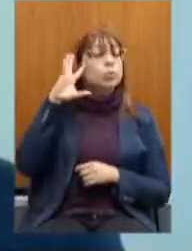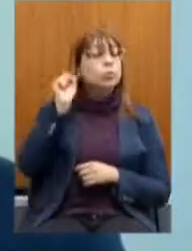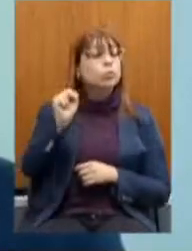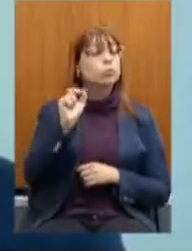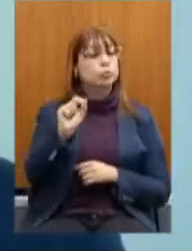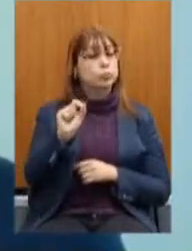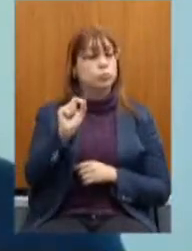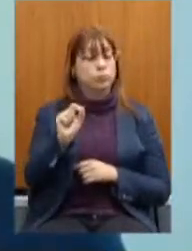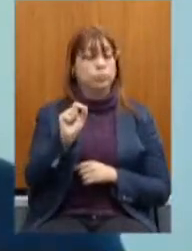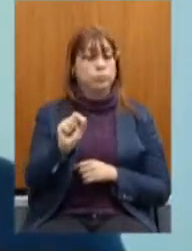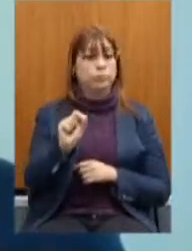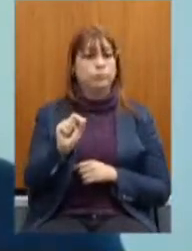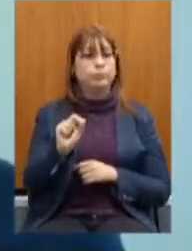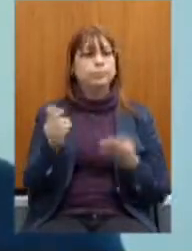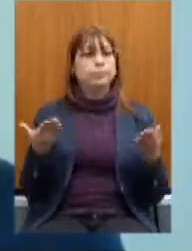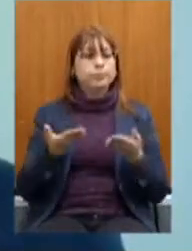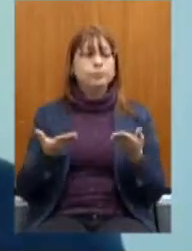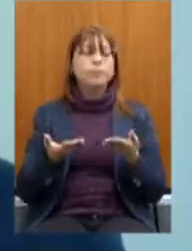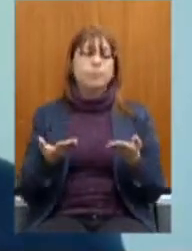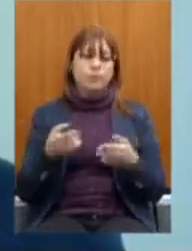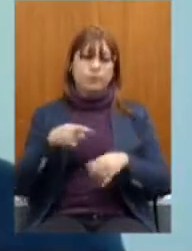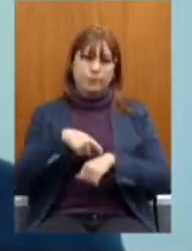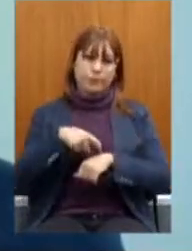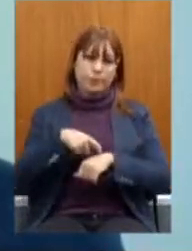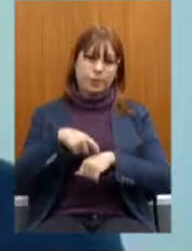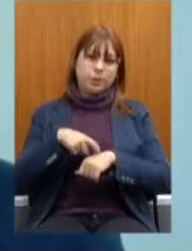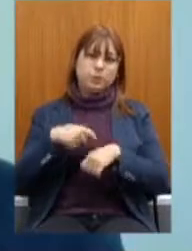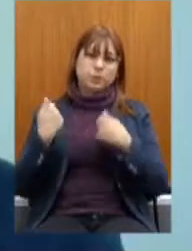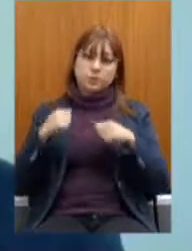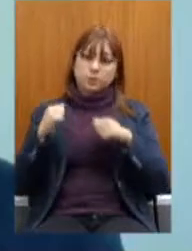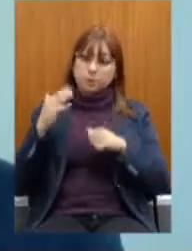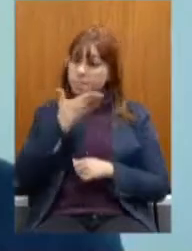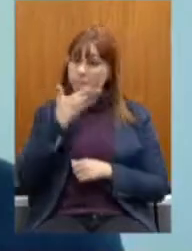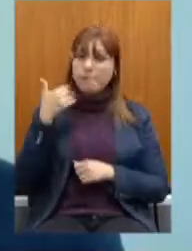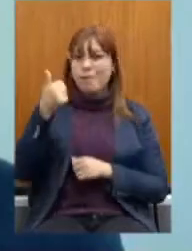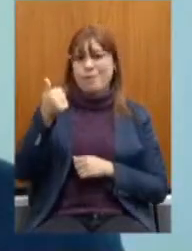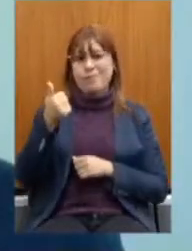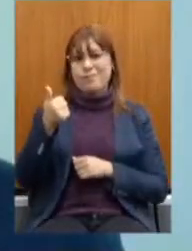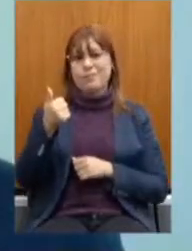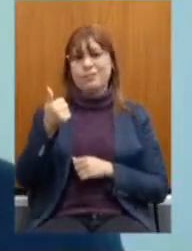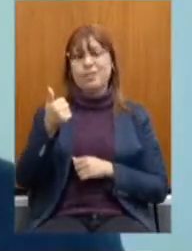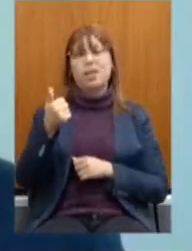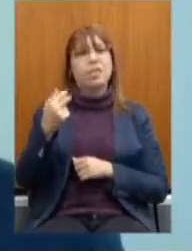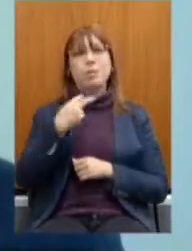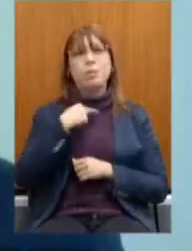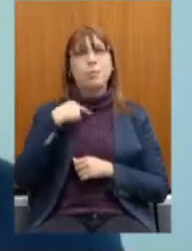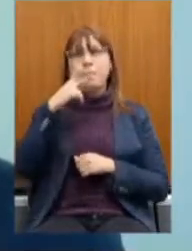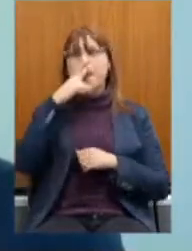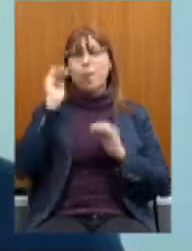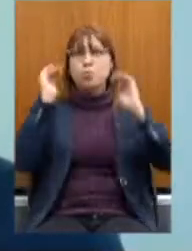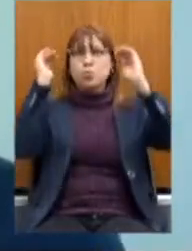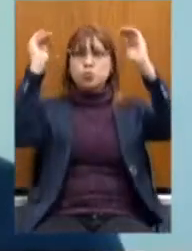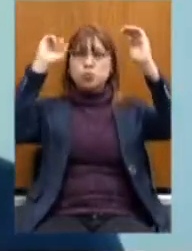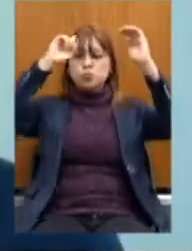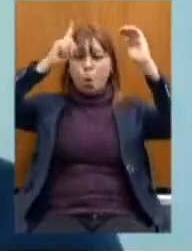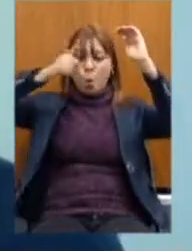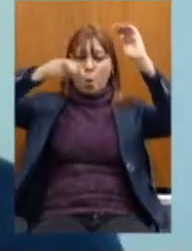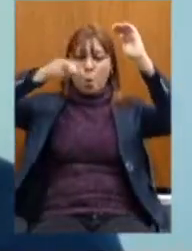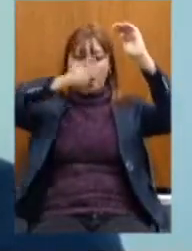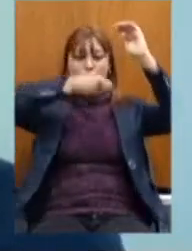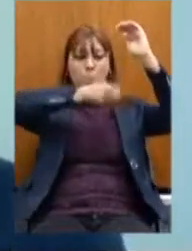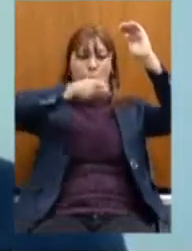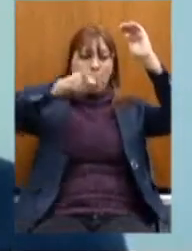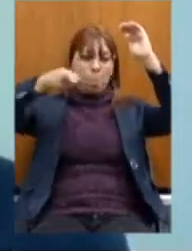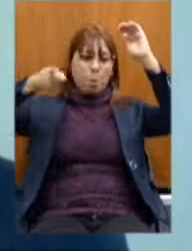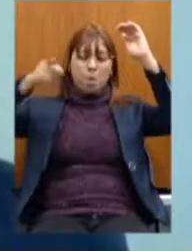Para somar Não pode ser Nada De cima Para baixo Todas as opiniões Que